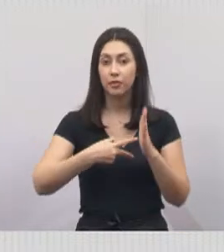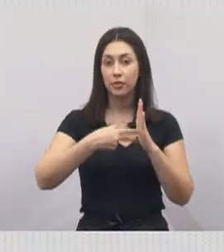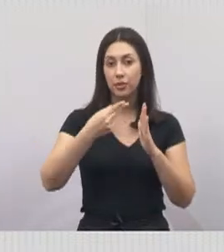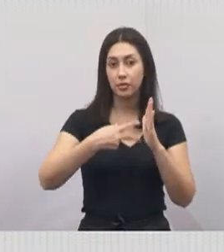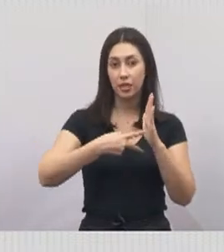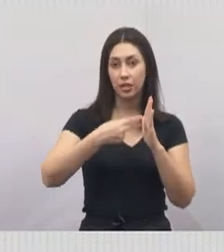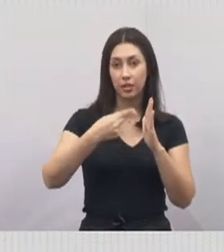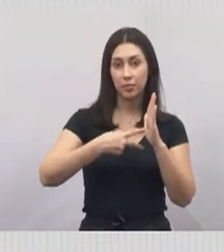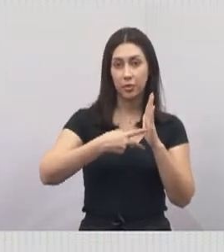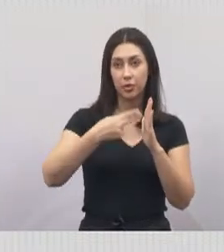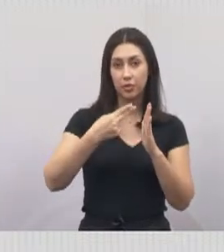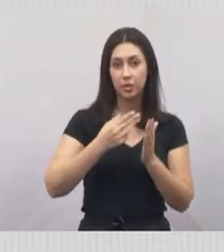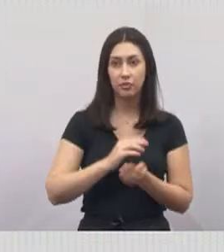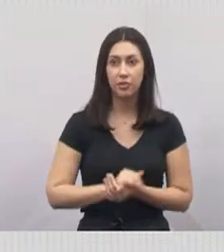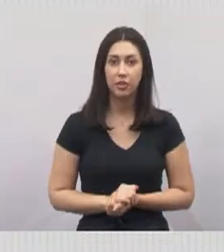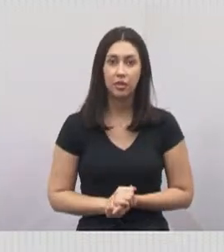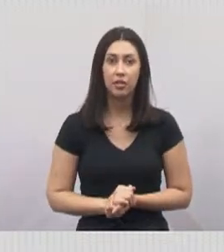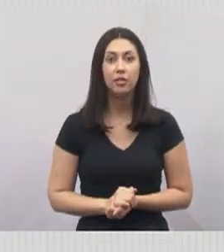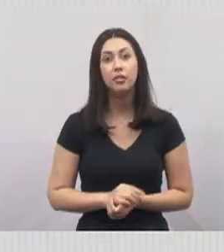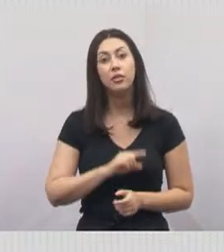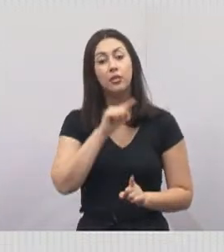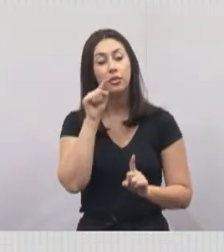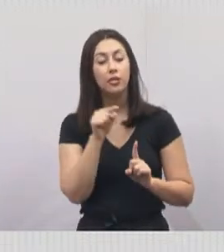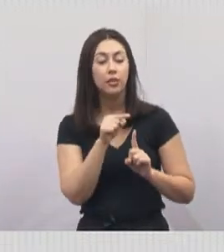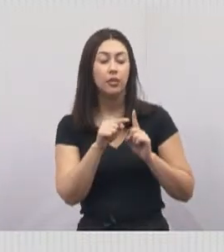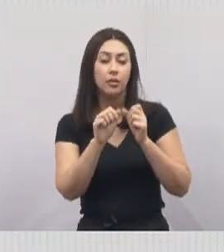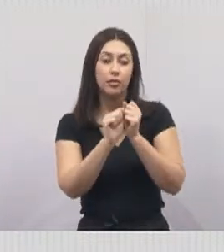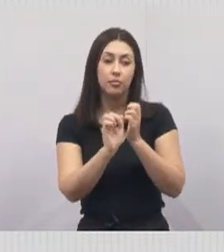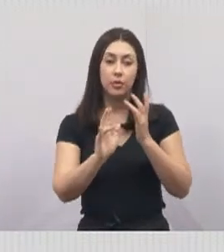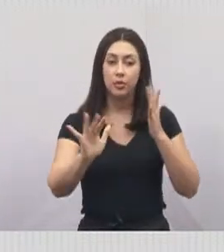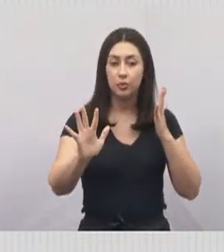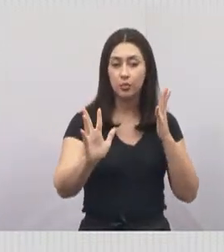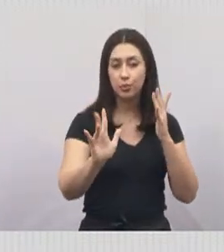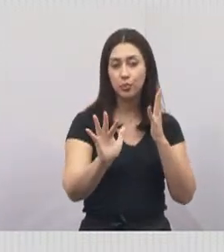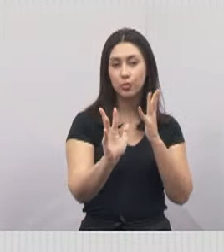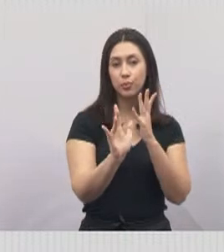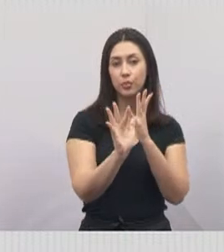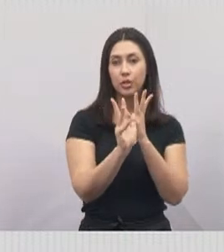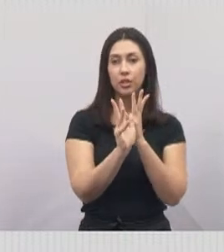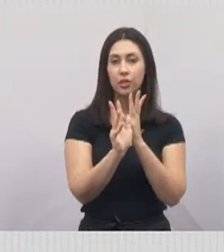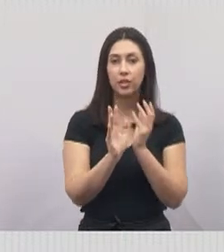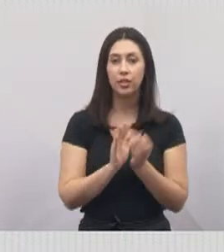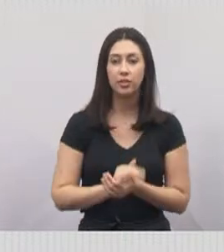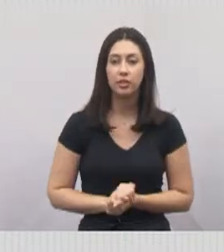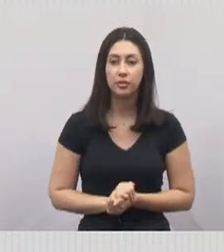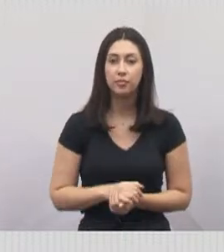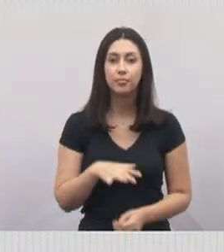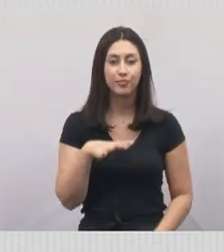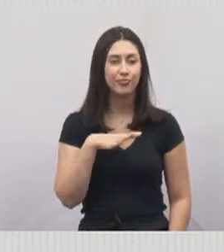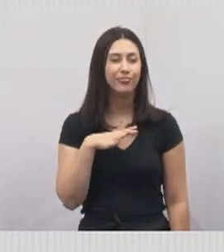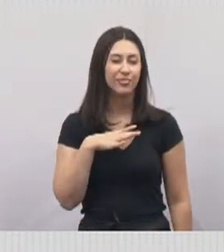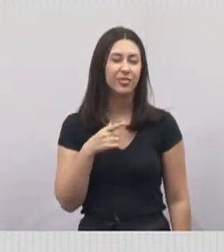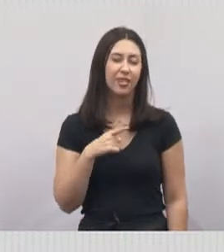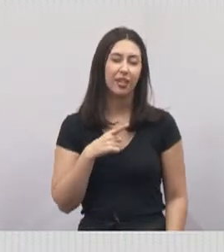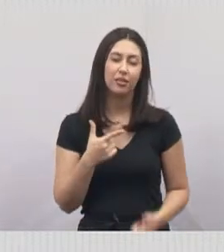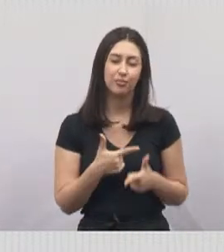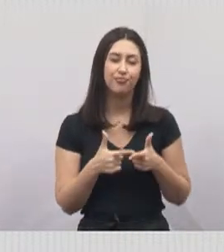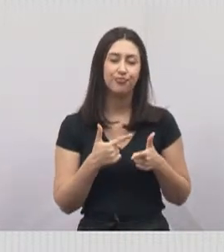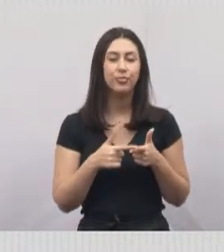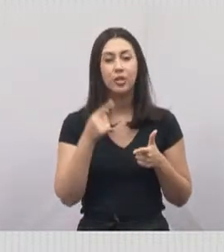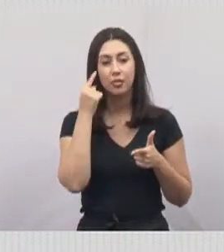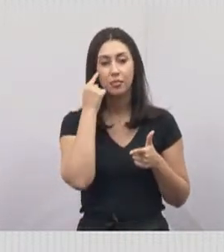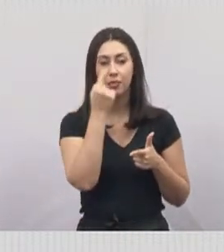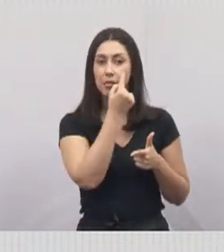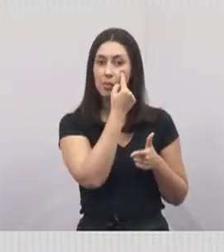tentando minimizar bastante a demanda que a cidade tem sobre a questão oftalmológica.